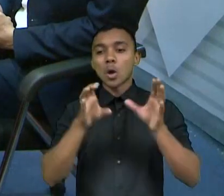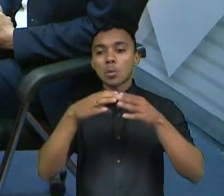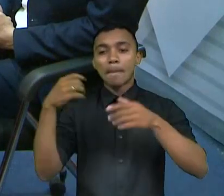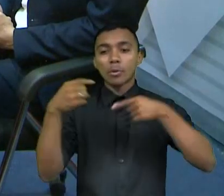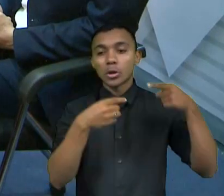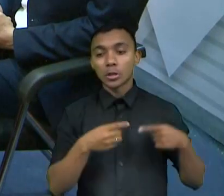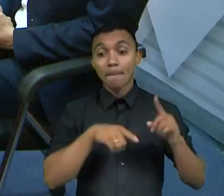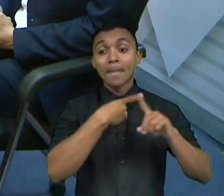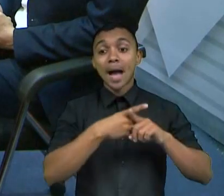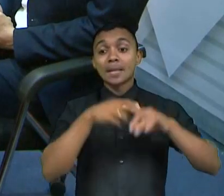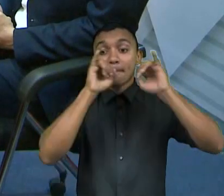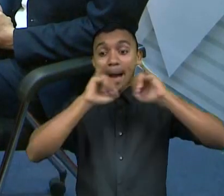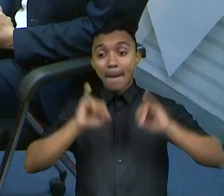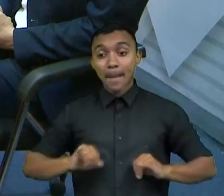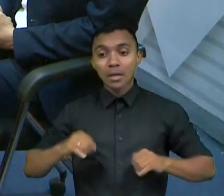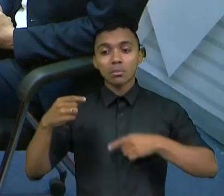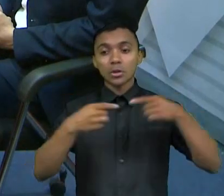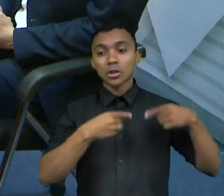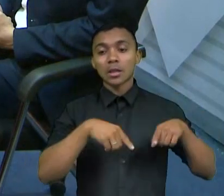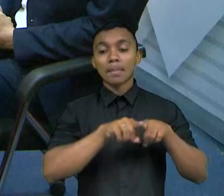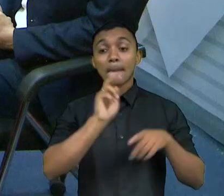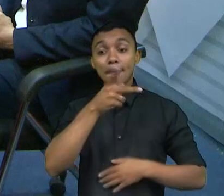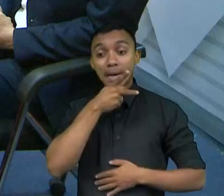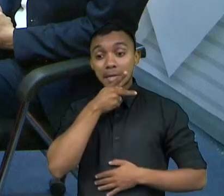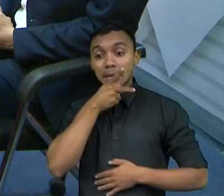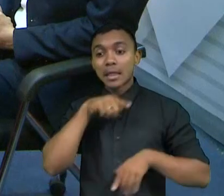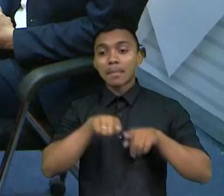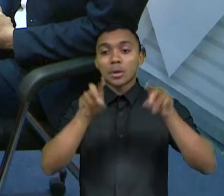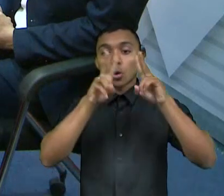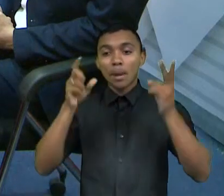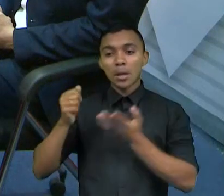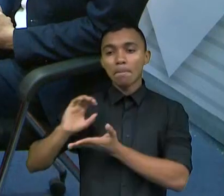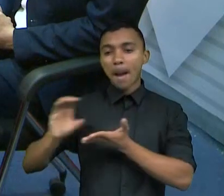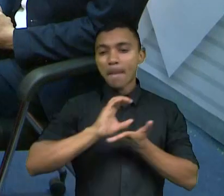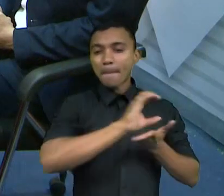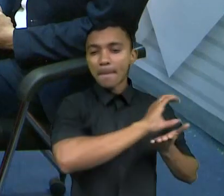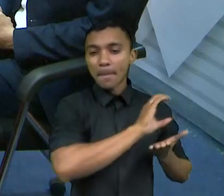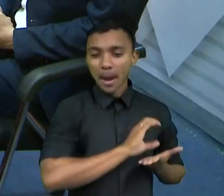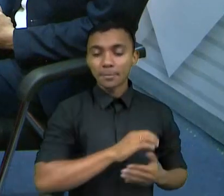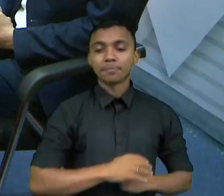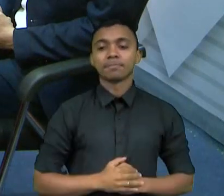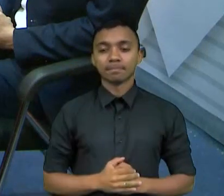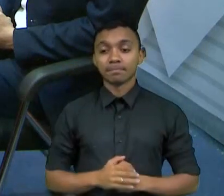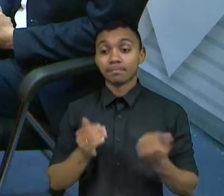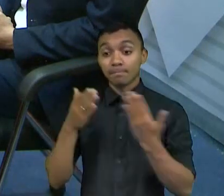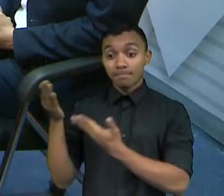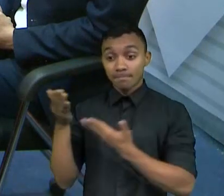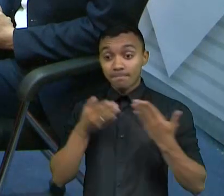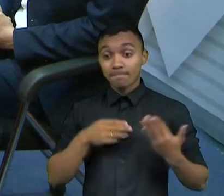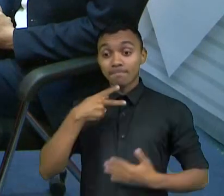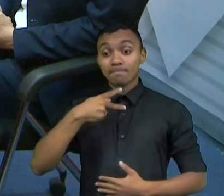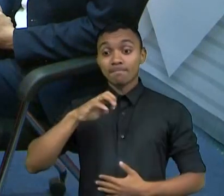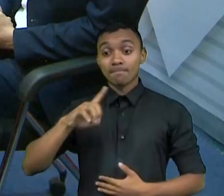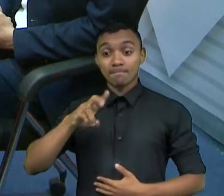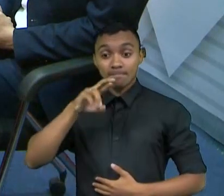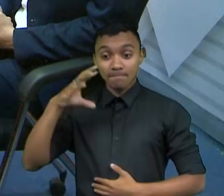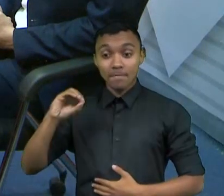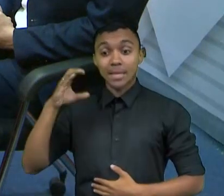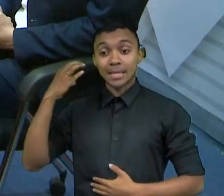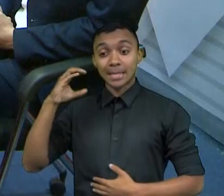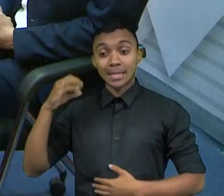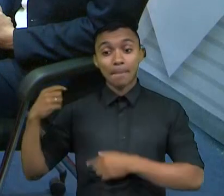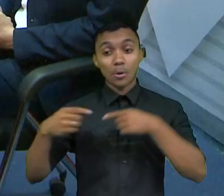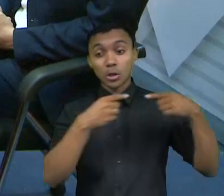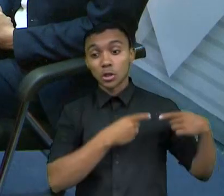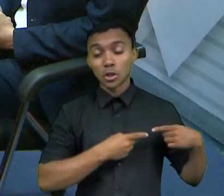marketing político e eleitoral e financiamento de campanhas eleitorais. E ainda, Pedro Barbosa, cientista político e